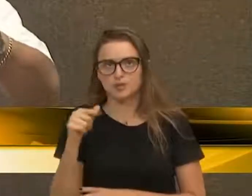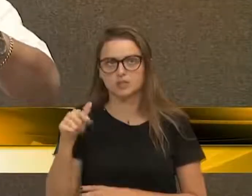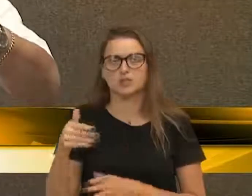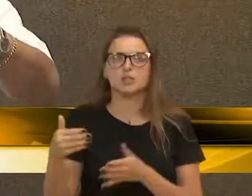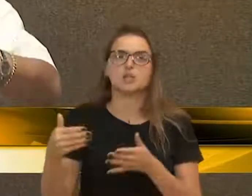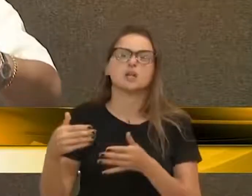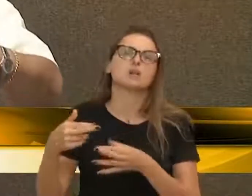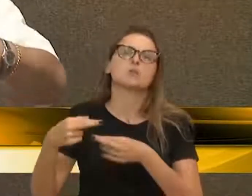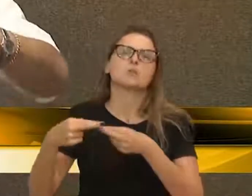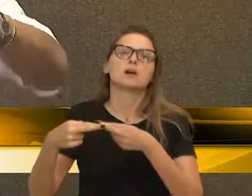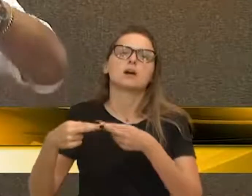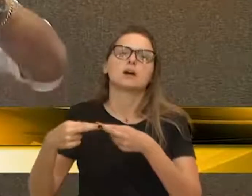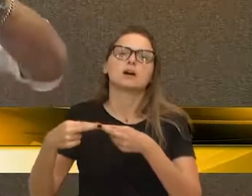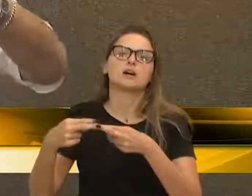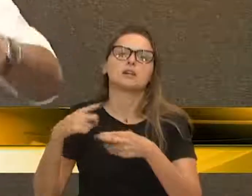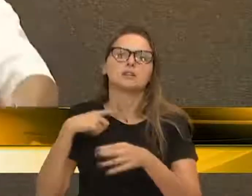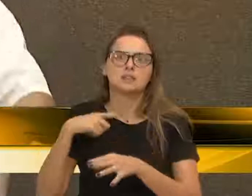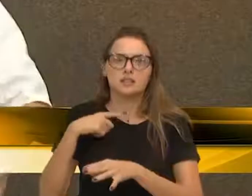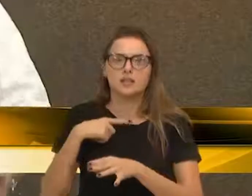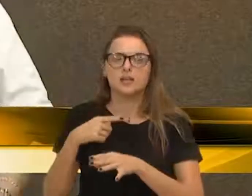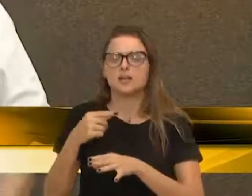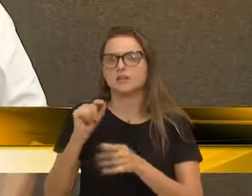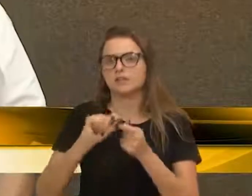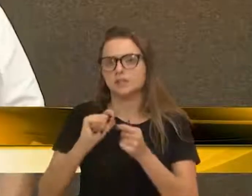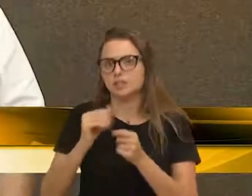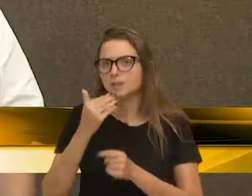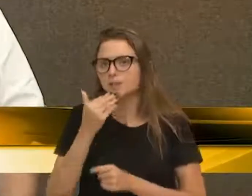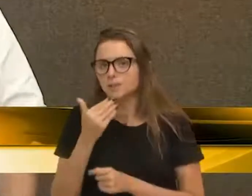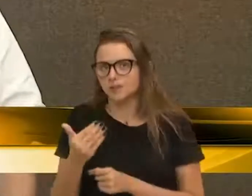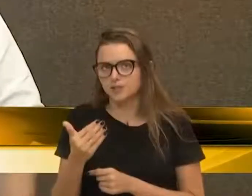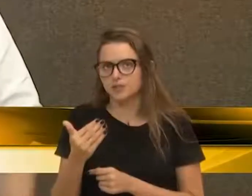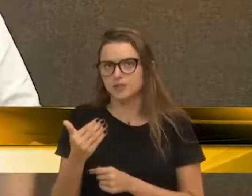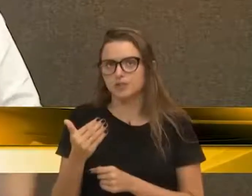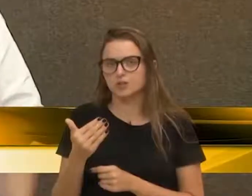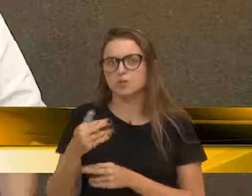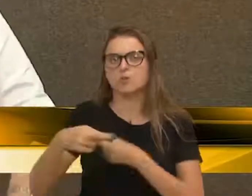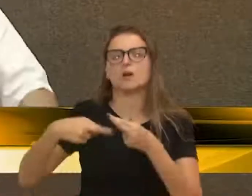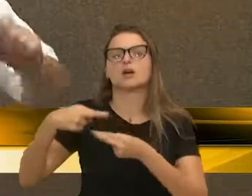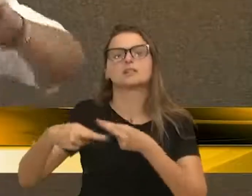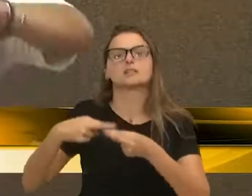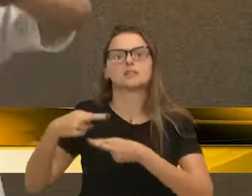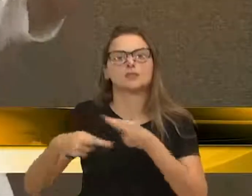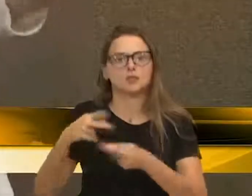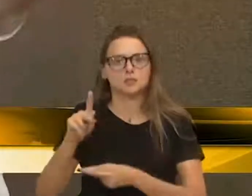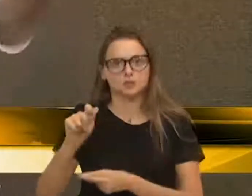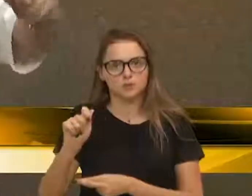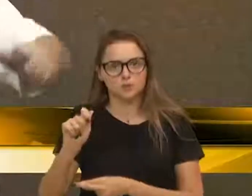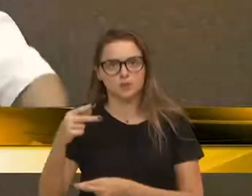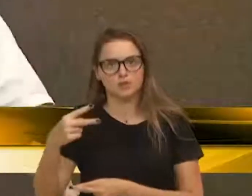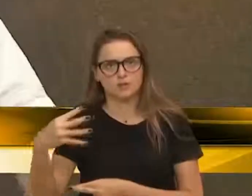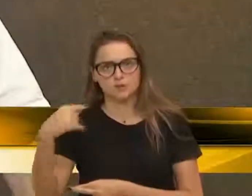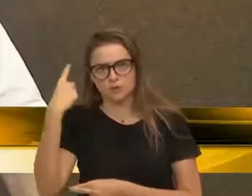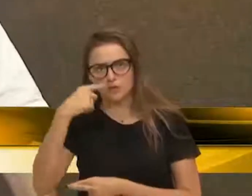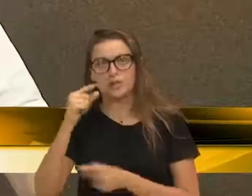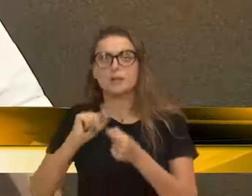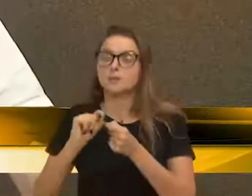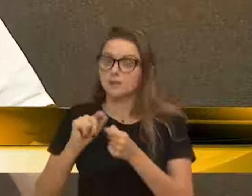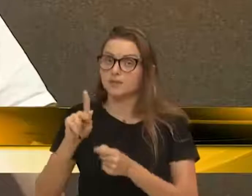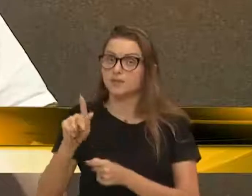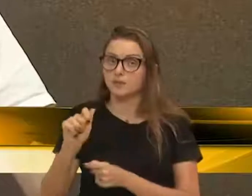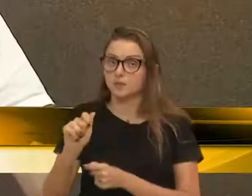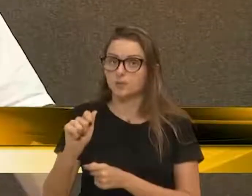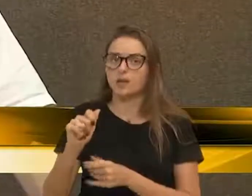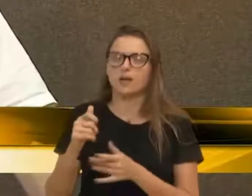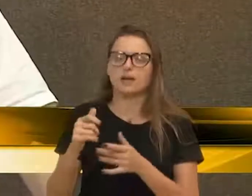a questão de encaminhar as reformas para transformar o pronto atendimento